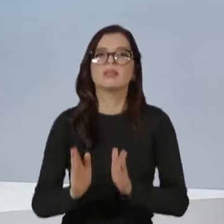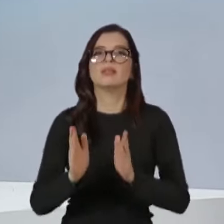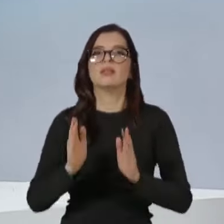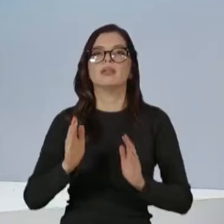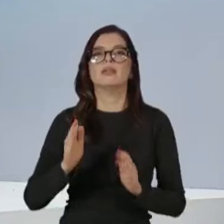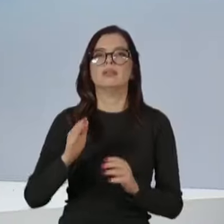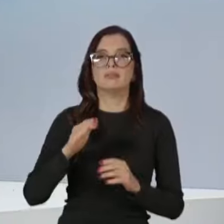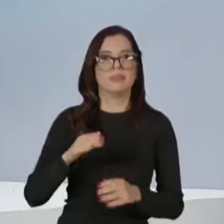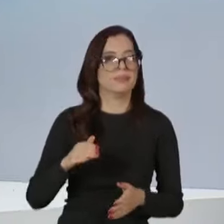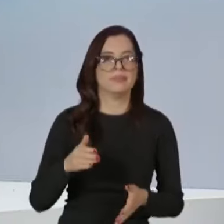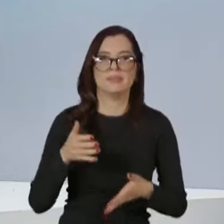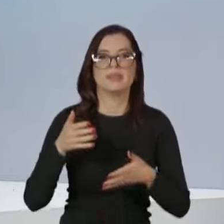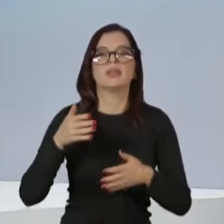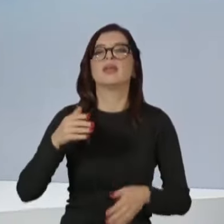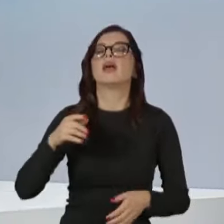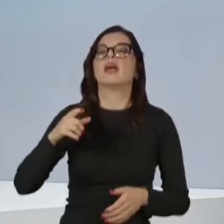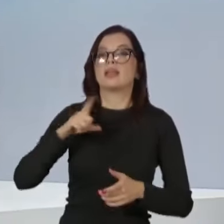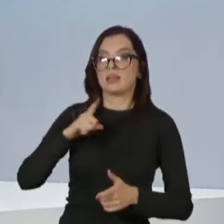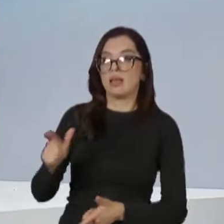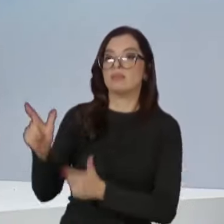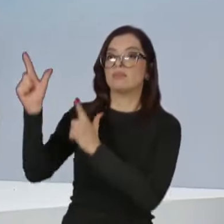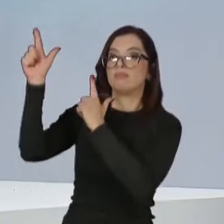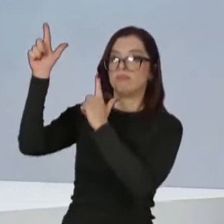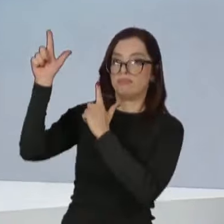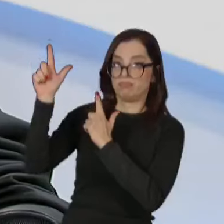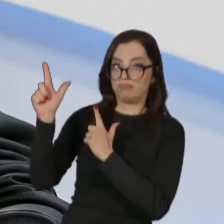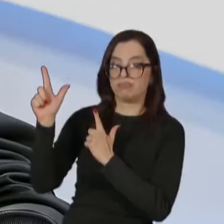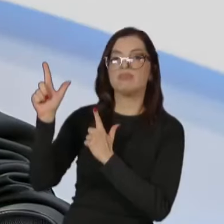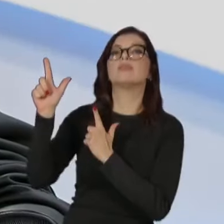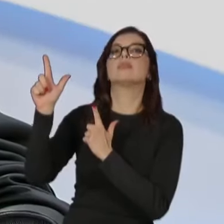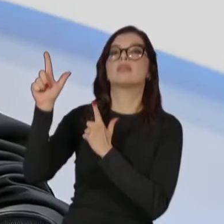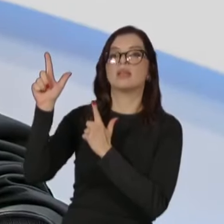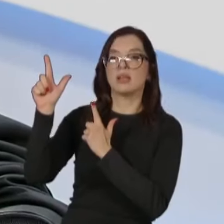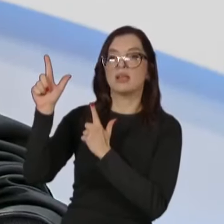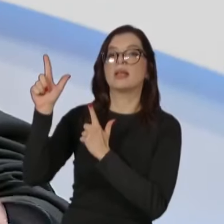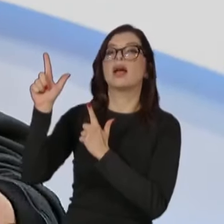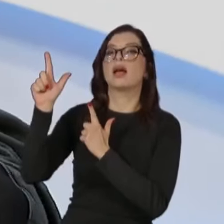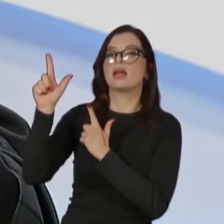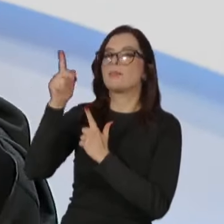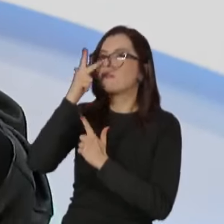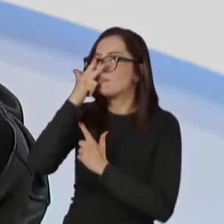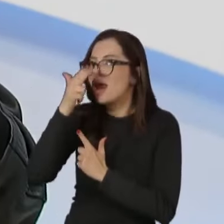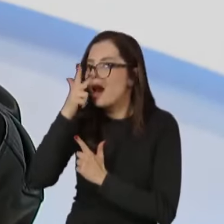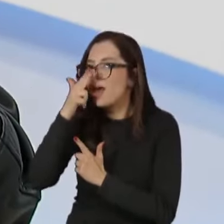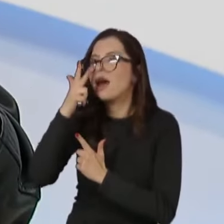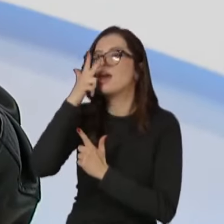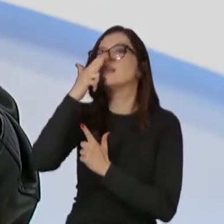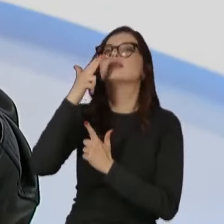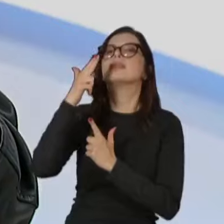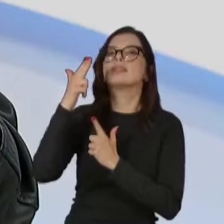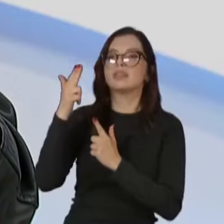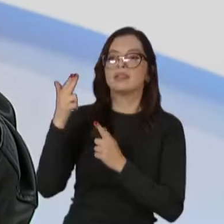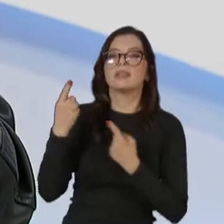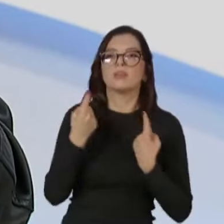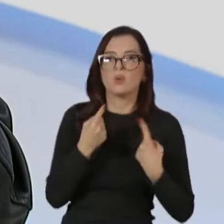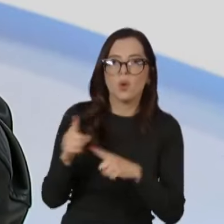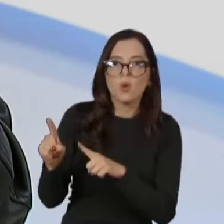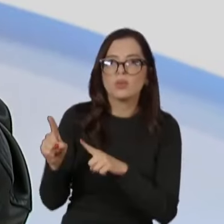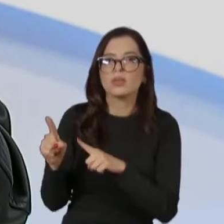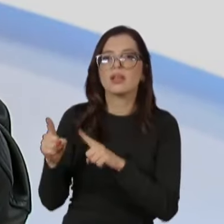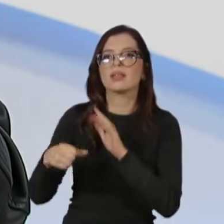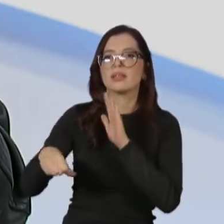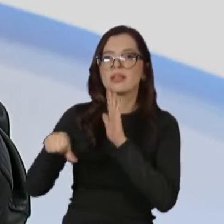ilusão para a população que você vai combater o crime com fuzil, em vez de combater com inteligência? Desculpe. Você tem que combater o crime